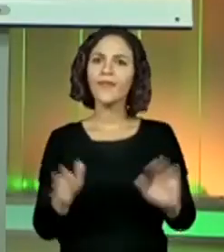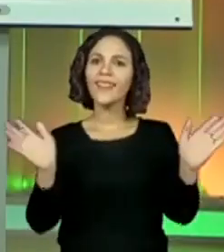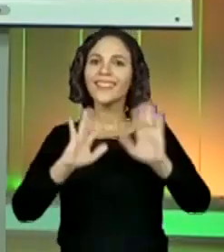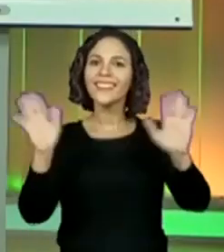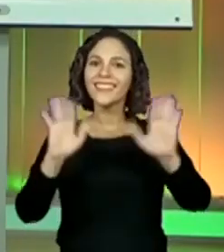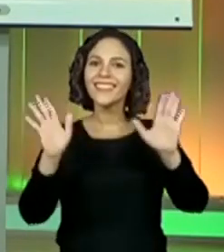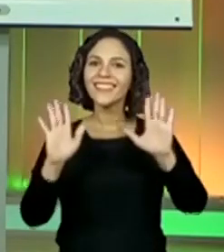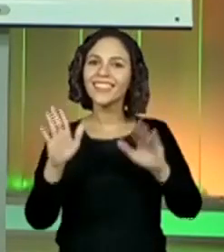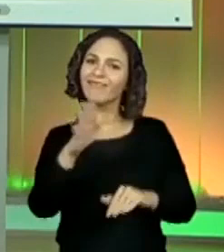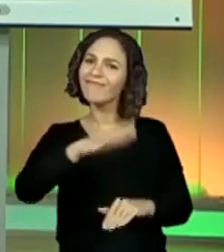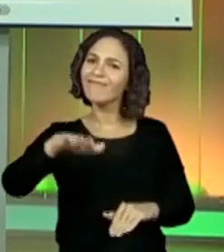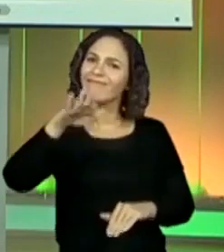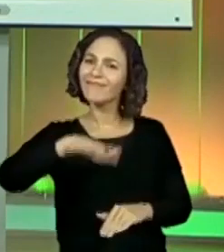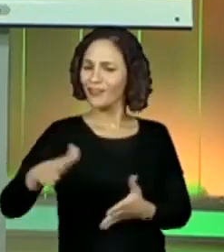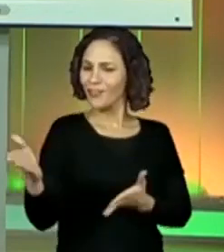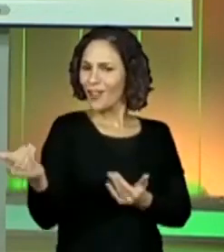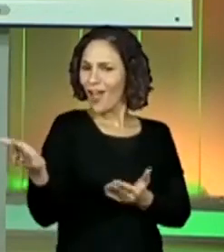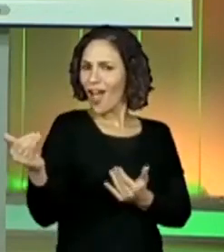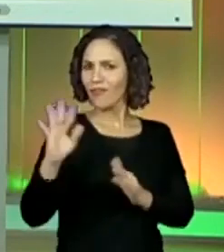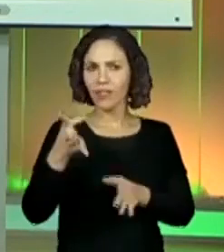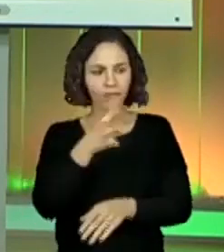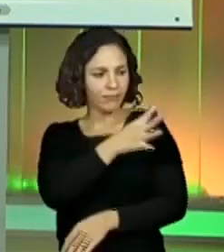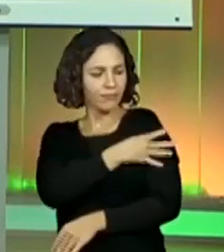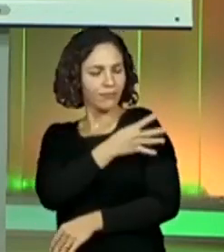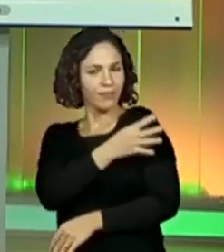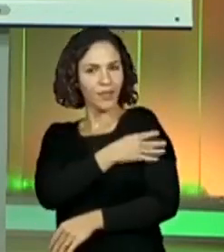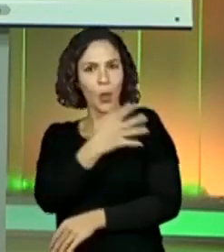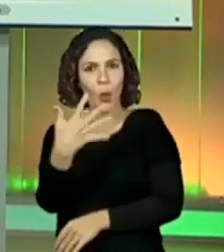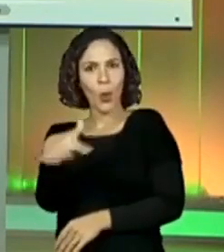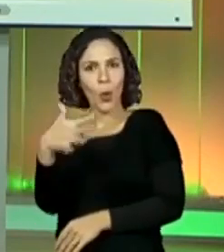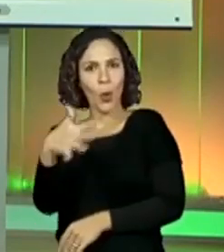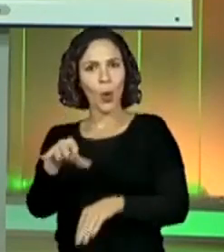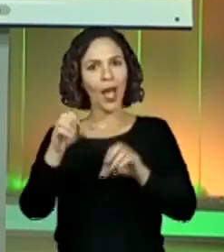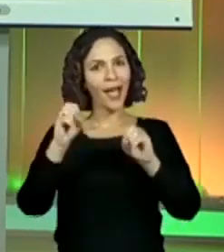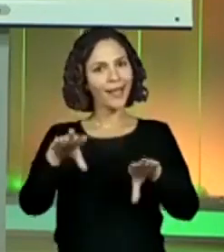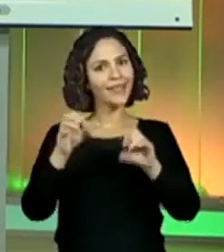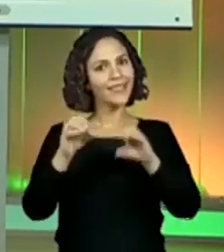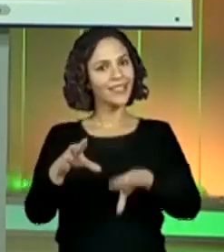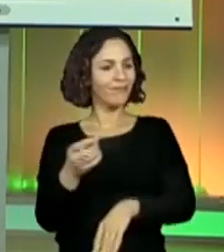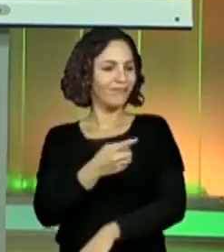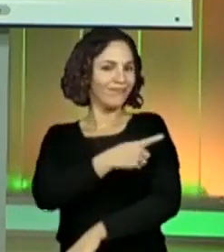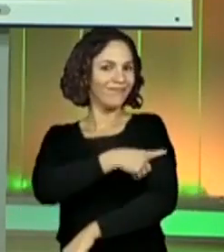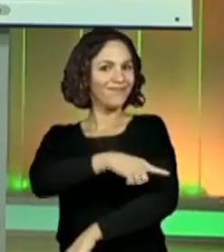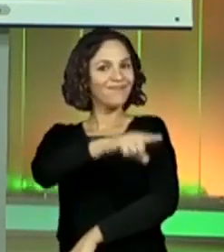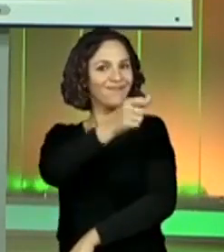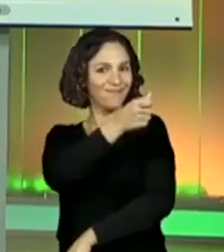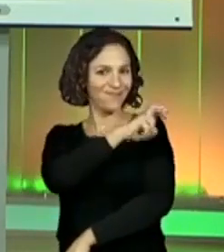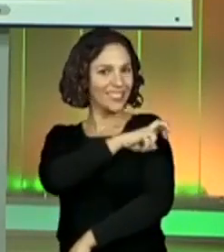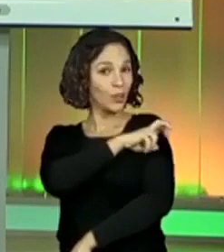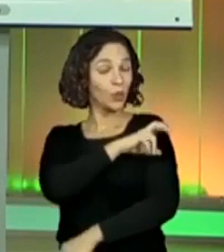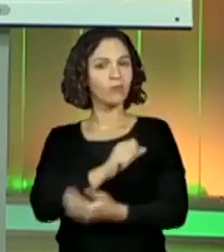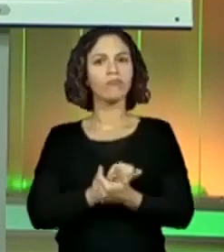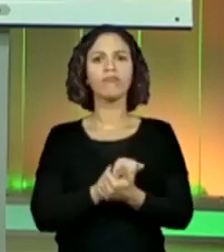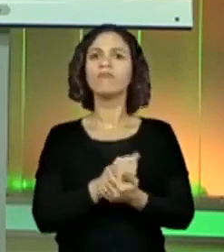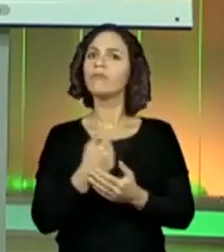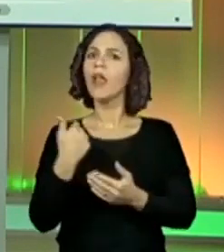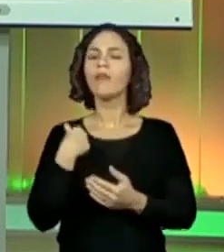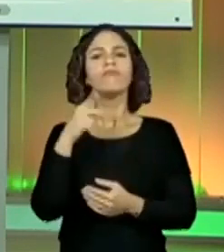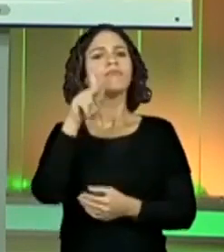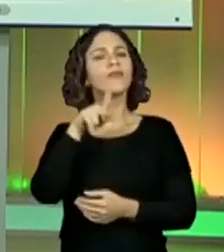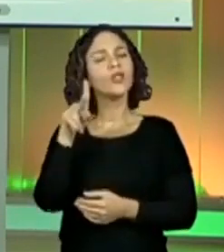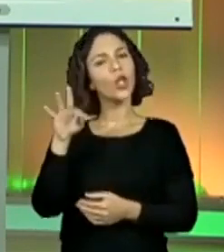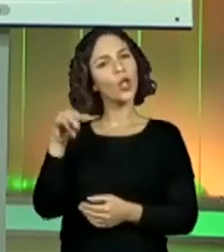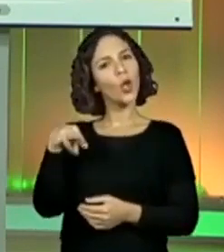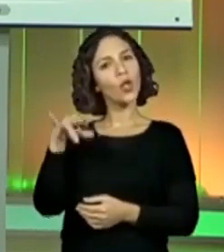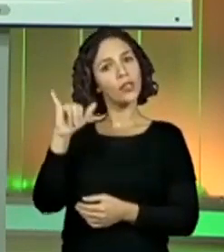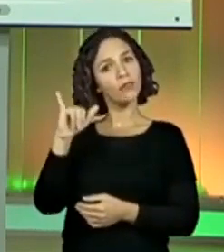Olá, jovenzinha e jovenzinho do quarto ano do Ensino Fundamental 1. Eu sou o professor Tony e vim da Leste 3 para falar um